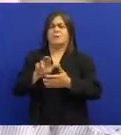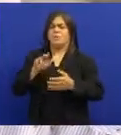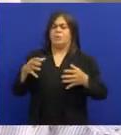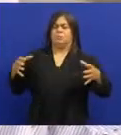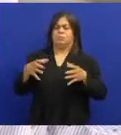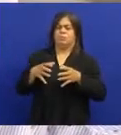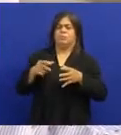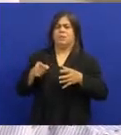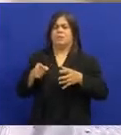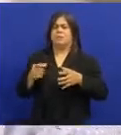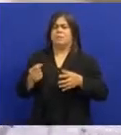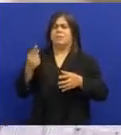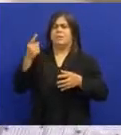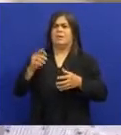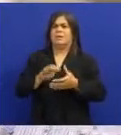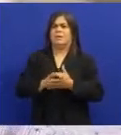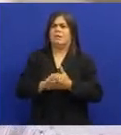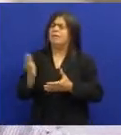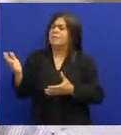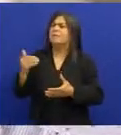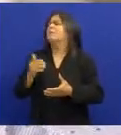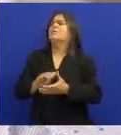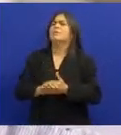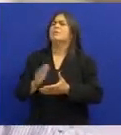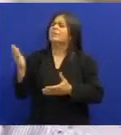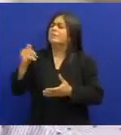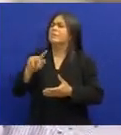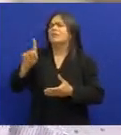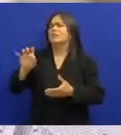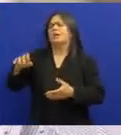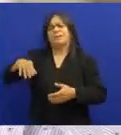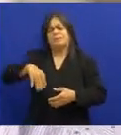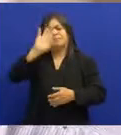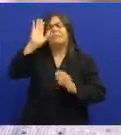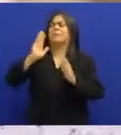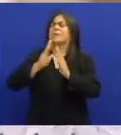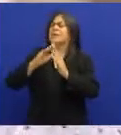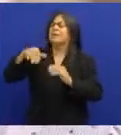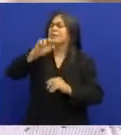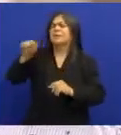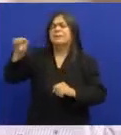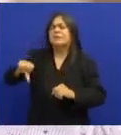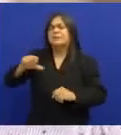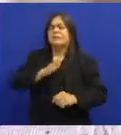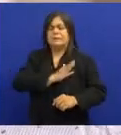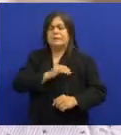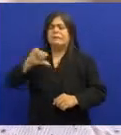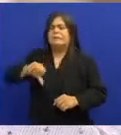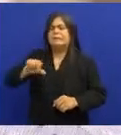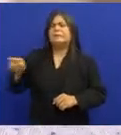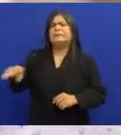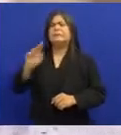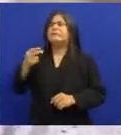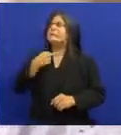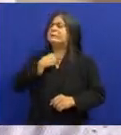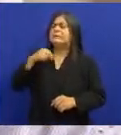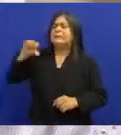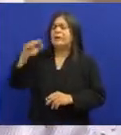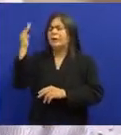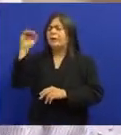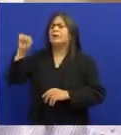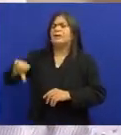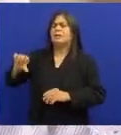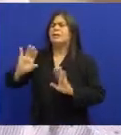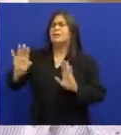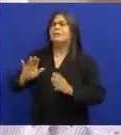que o acompanhavam Olha José Eles chamavam ele de Zé Zé vamos embora Você está mal Não